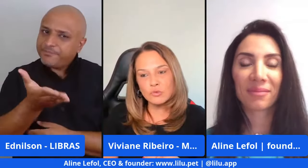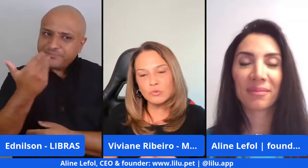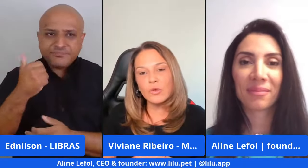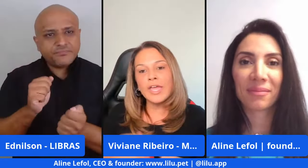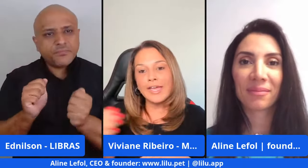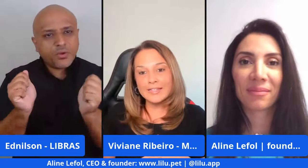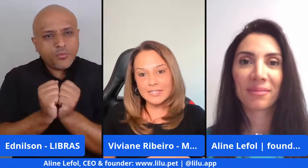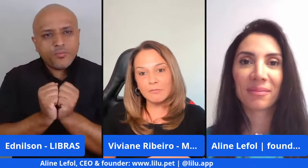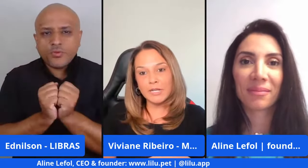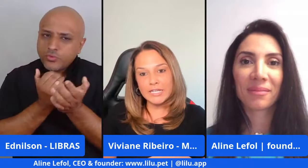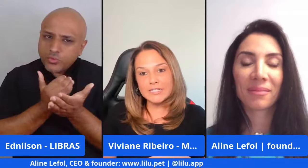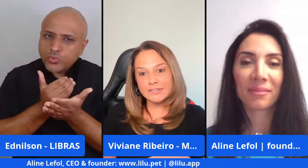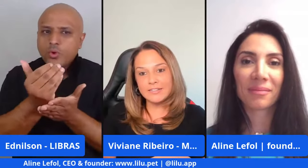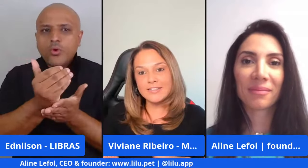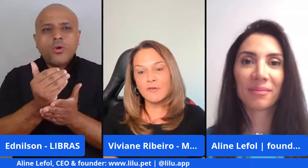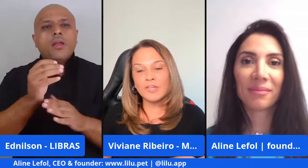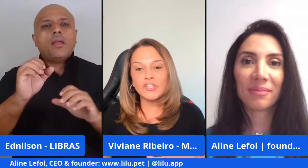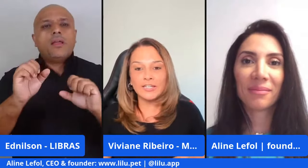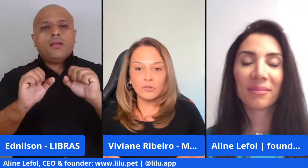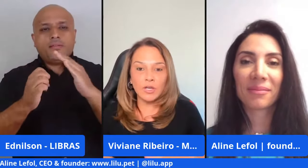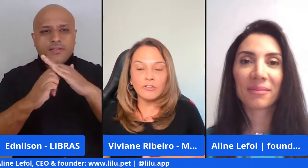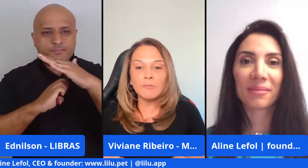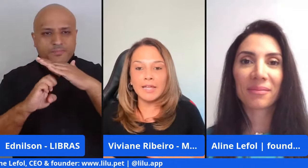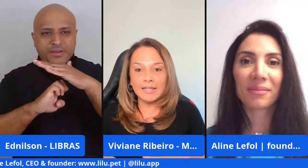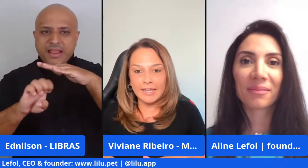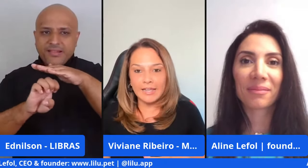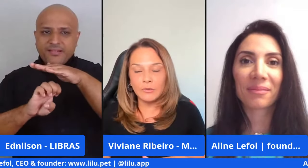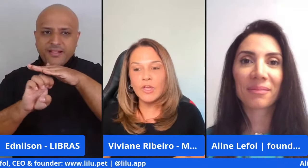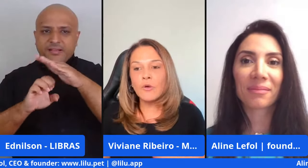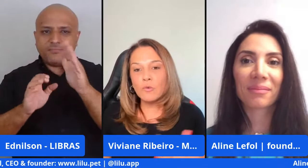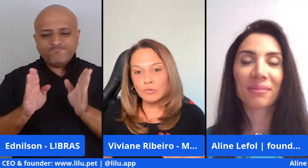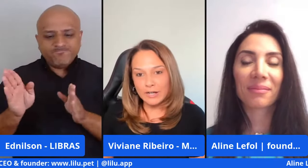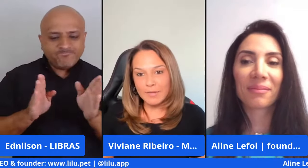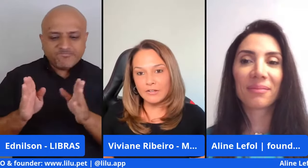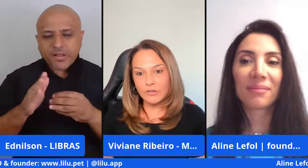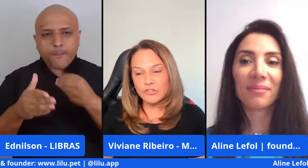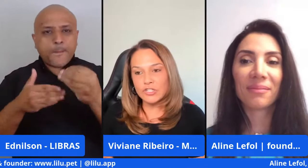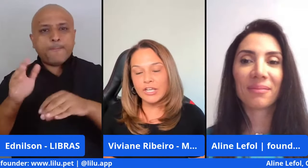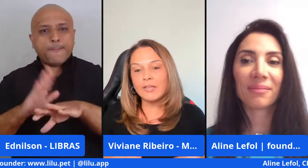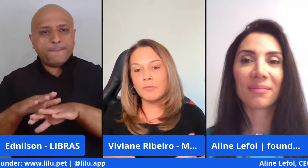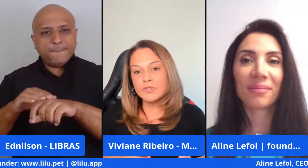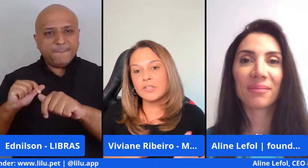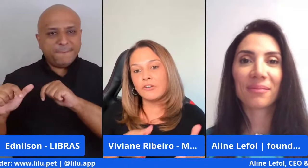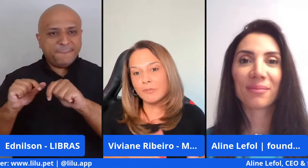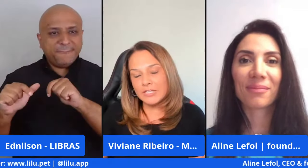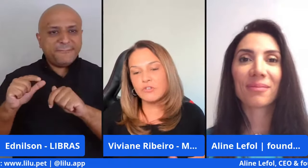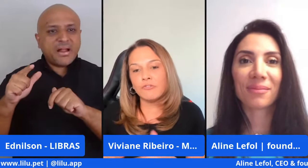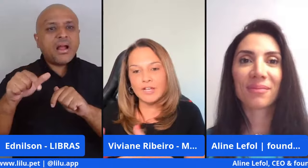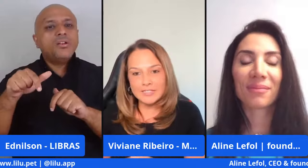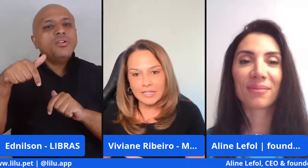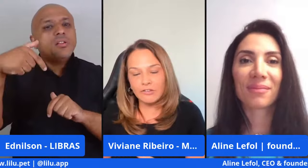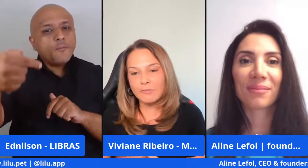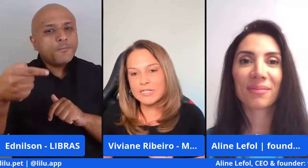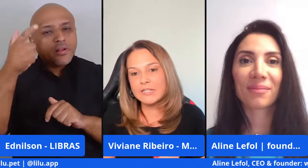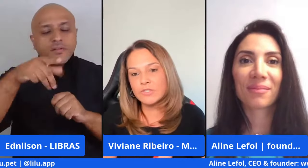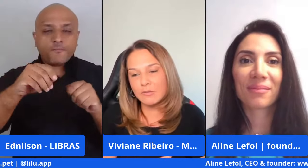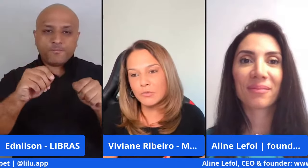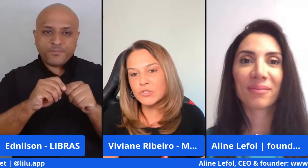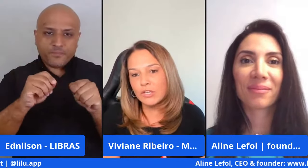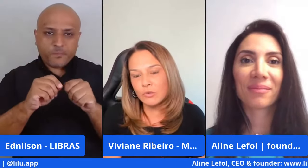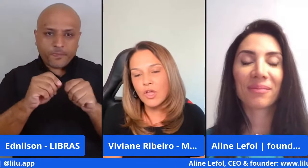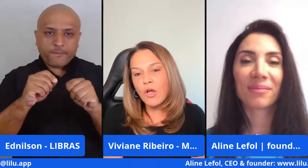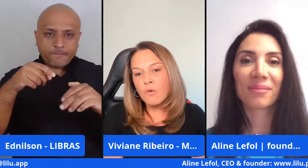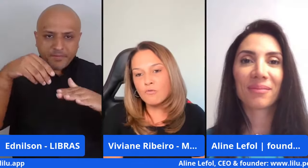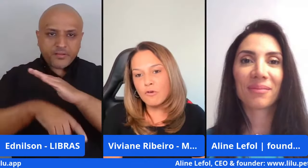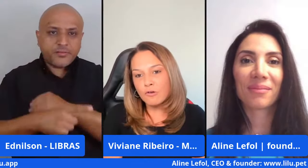iniciou junto essa empresa, inicialmente ainda tocando em paralelo com o trabalho que eu tinha, e posteriormente fazendo a imersão